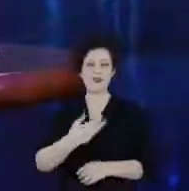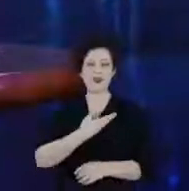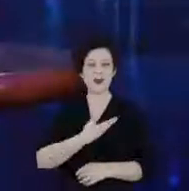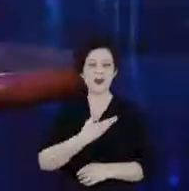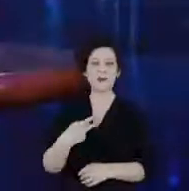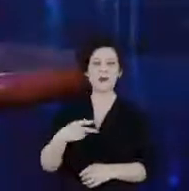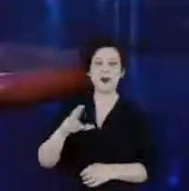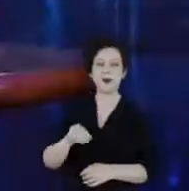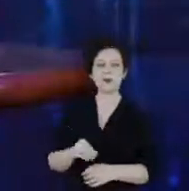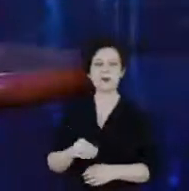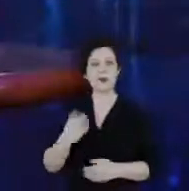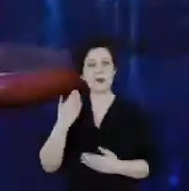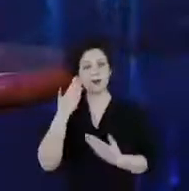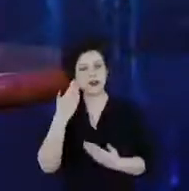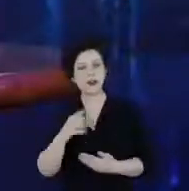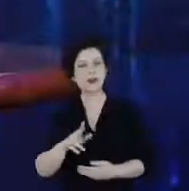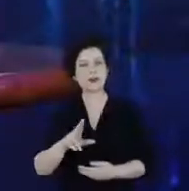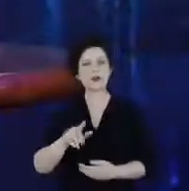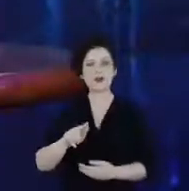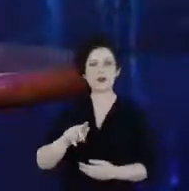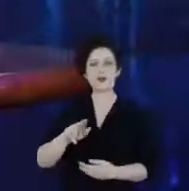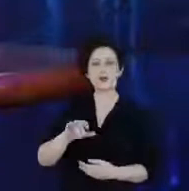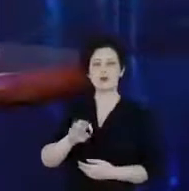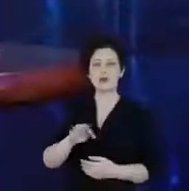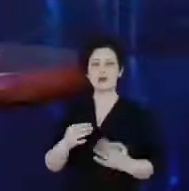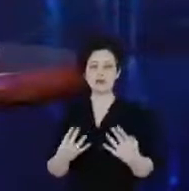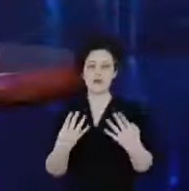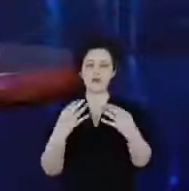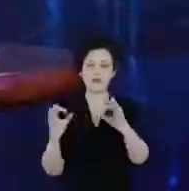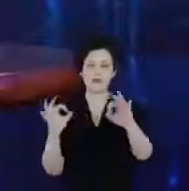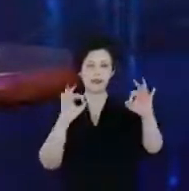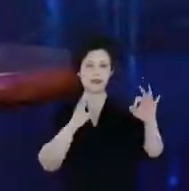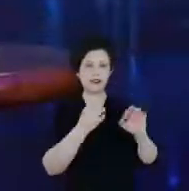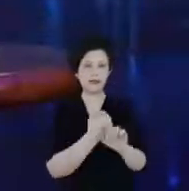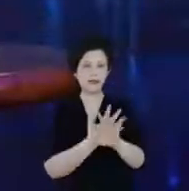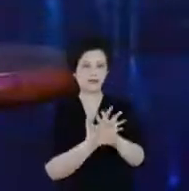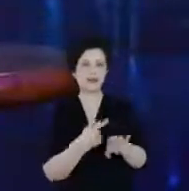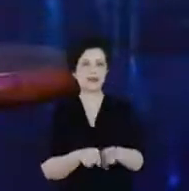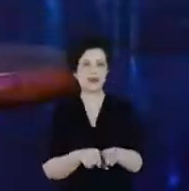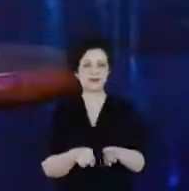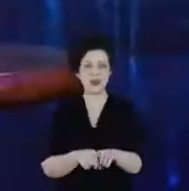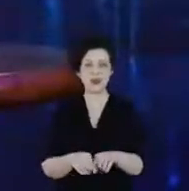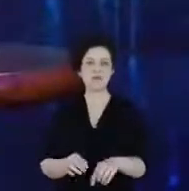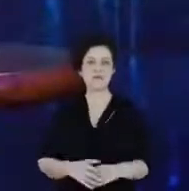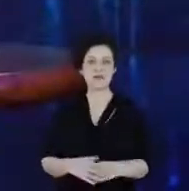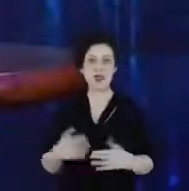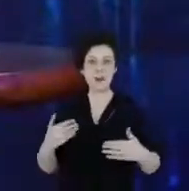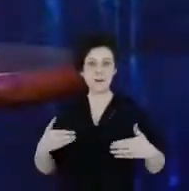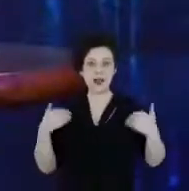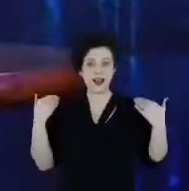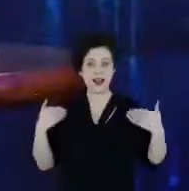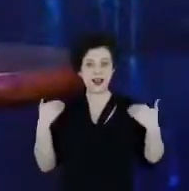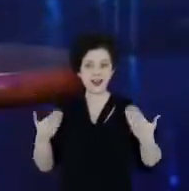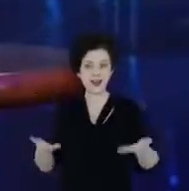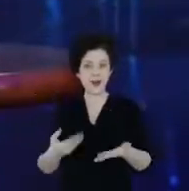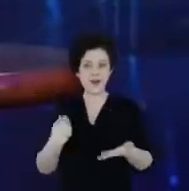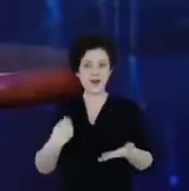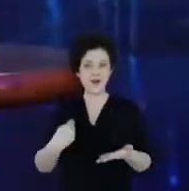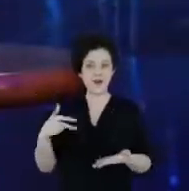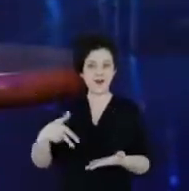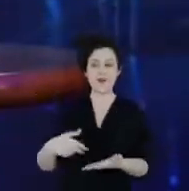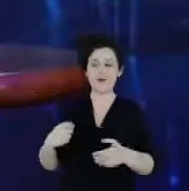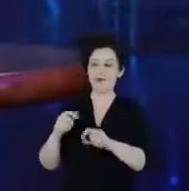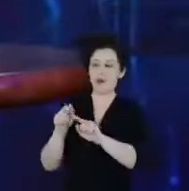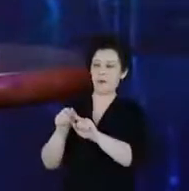Gustavo, o Frederico também, que nos assiste remotamente. É uma alegria muito grande estar aqui hoje, depois de tantos